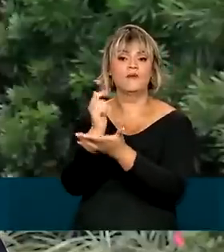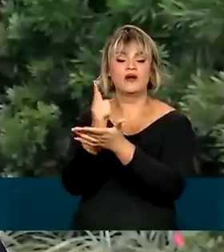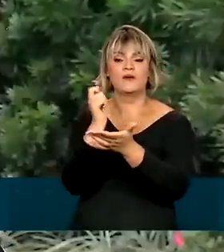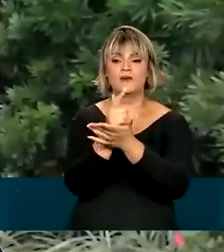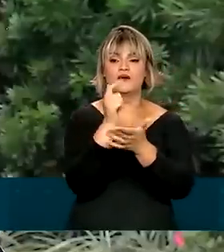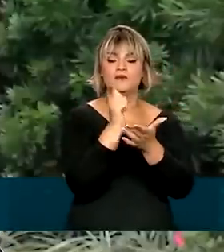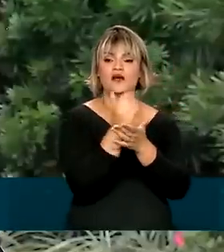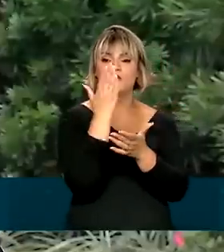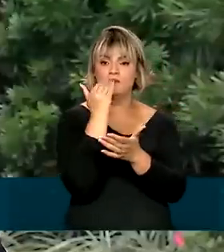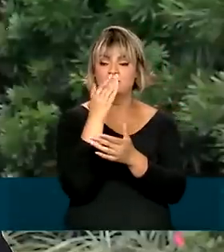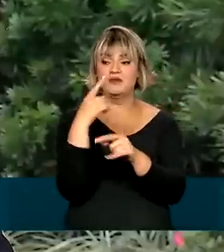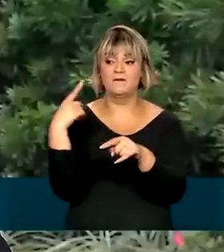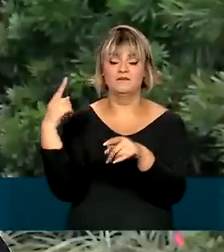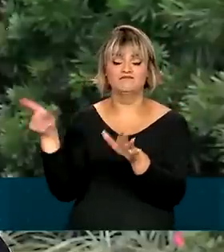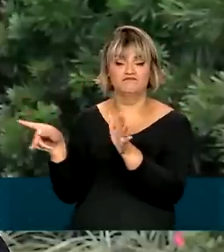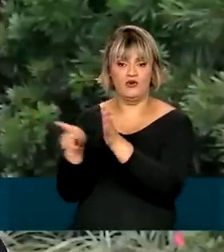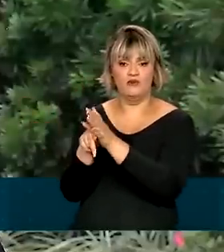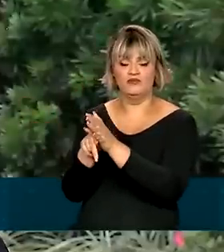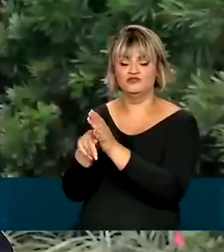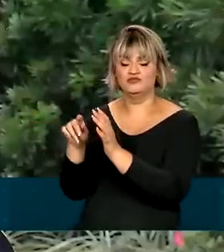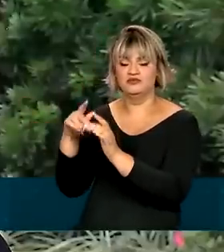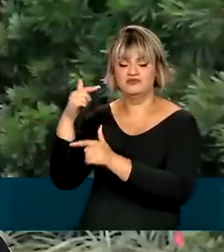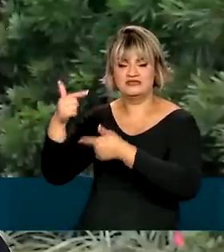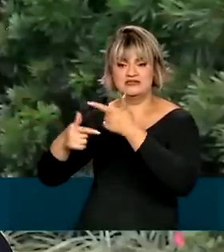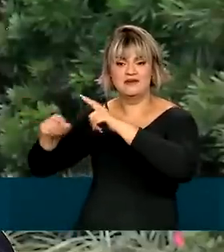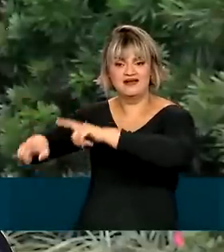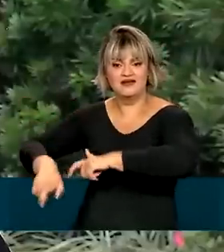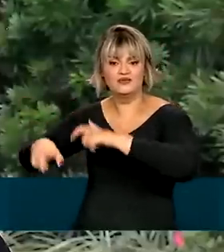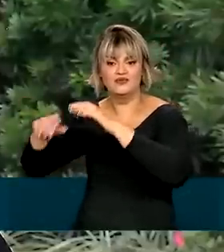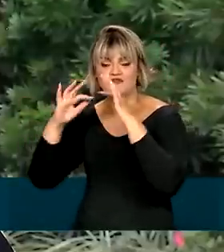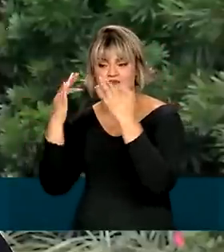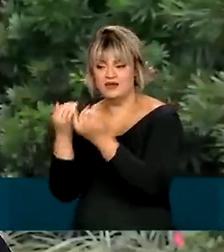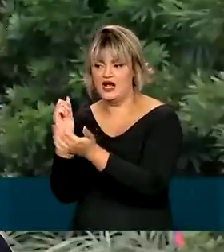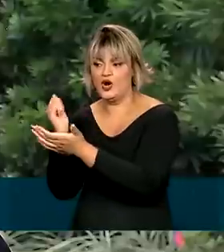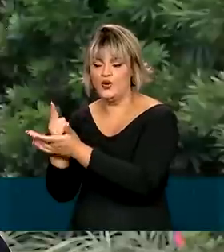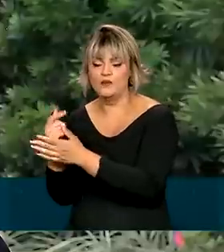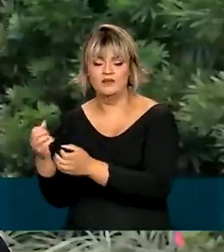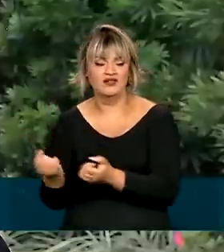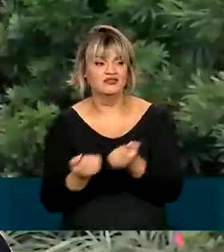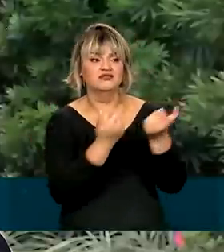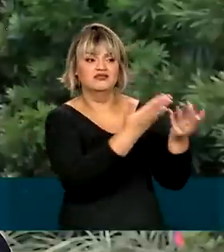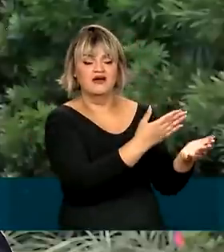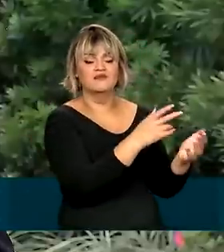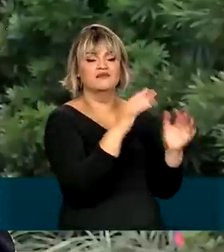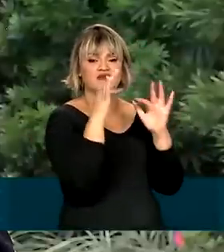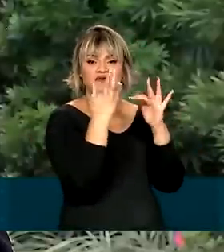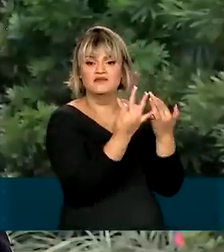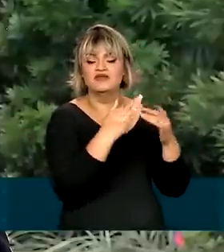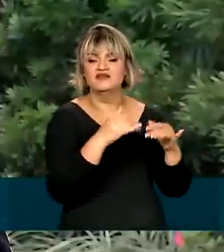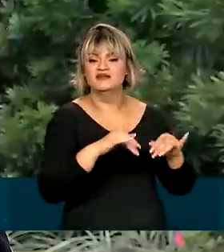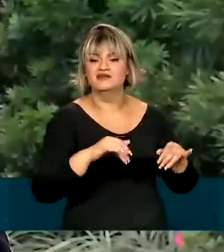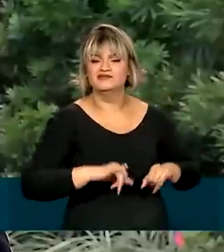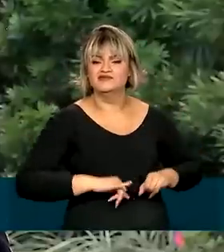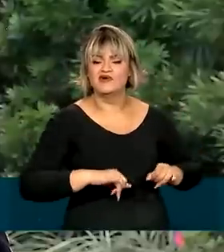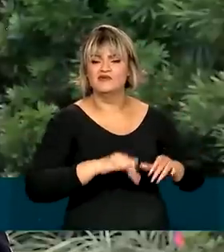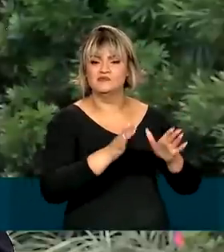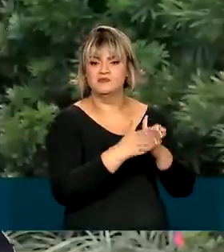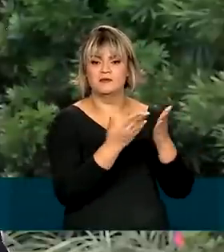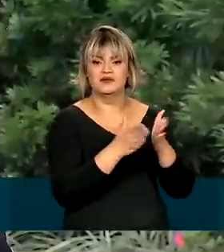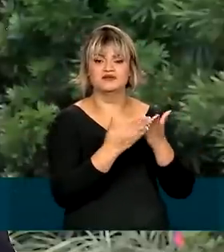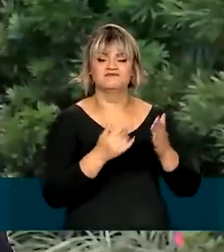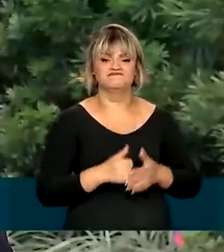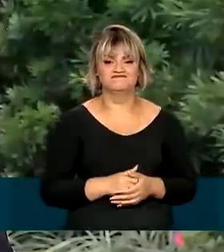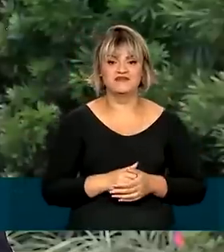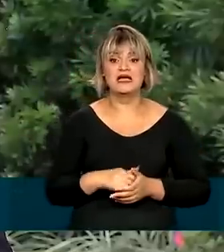alimentos produzidos por pequenos agricultores familiares e repassados para famílias em situação de vulnerabilidade social.